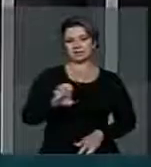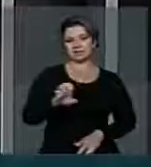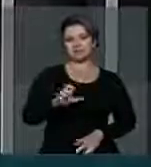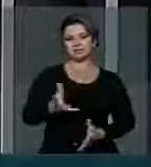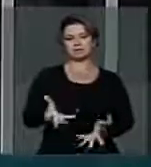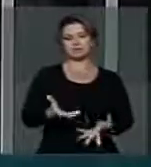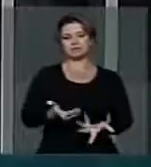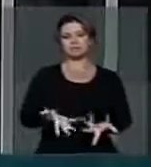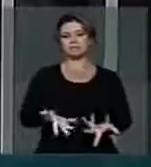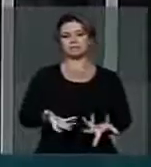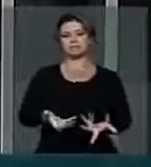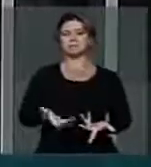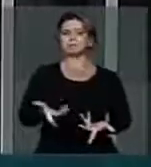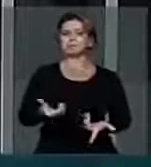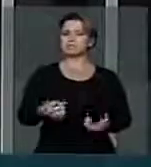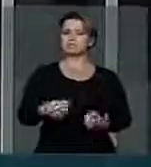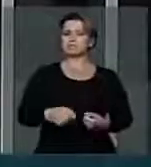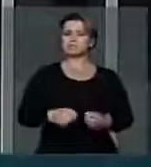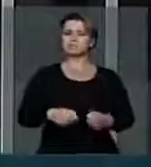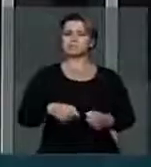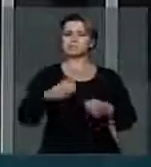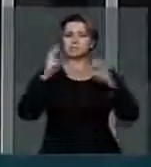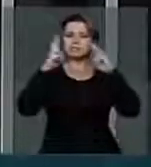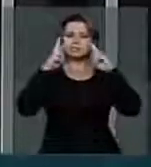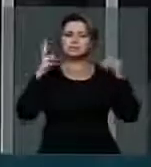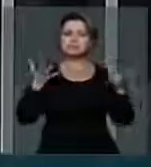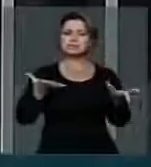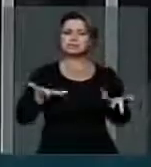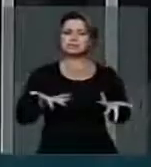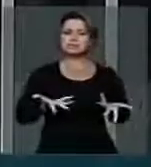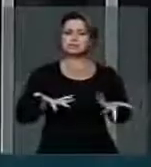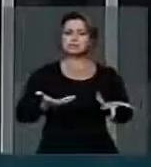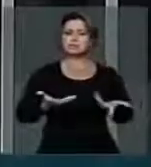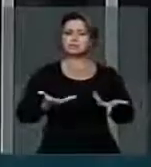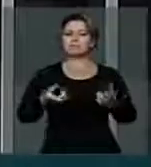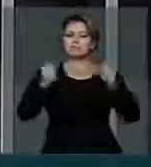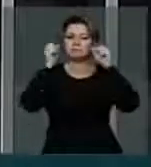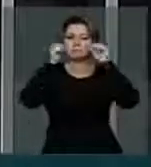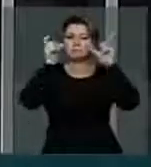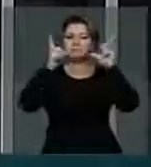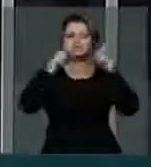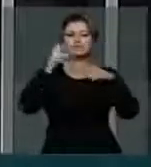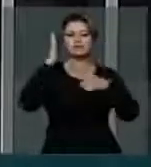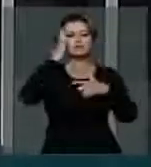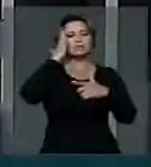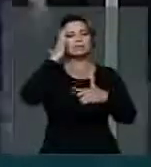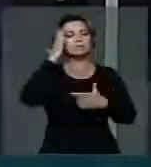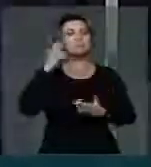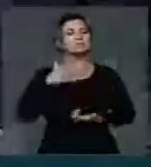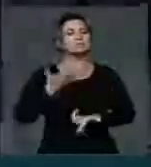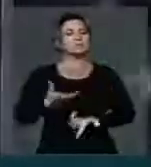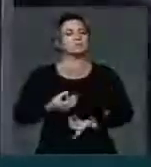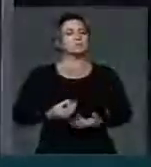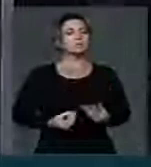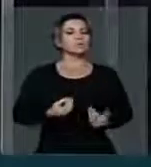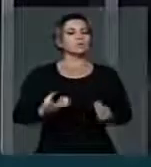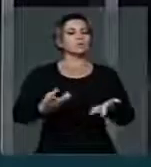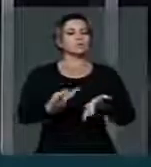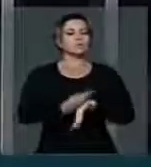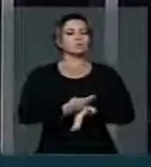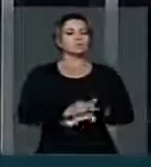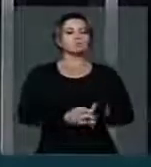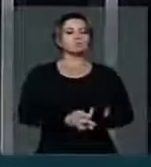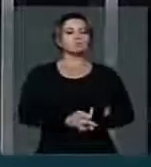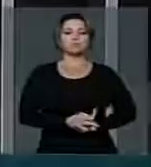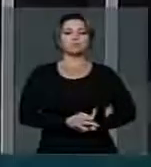E isso merece de nós uma chamada de atenção. Só para se ter uma ideia de